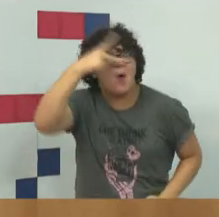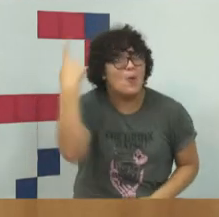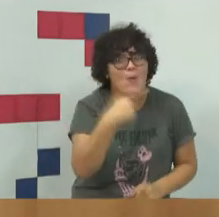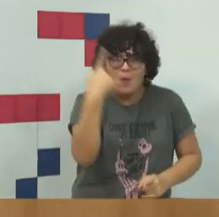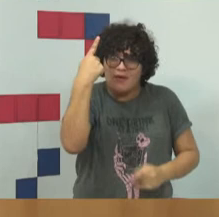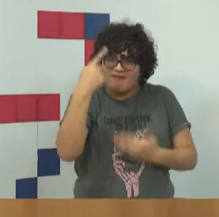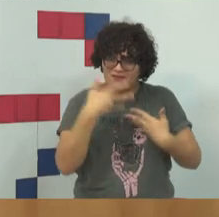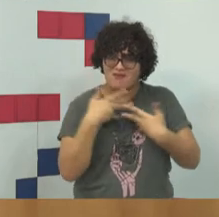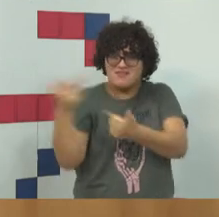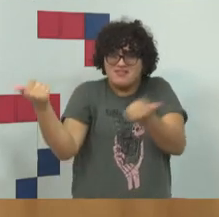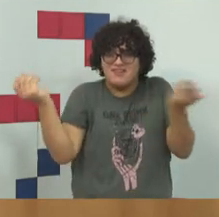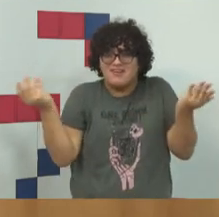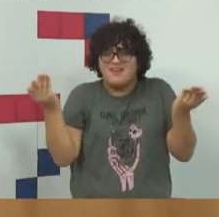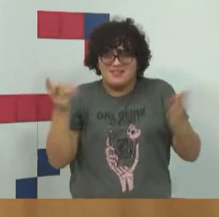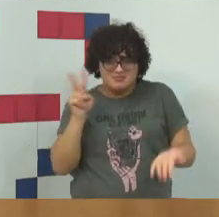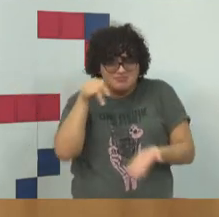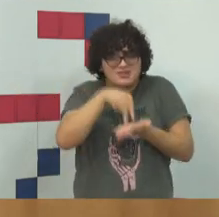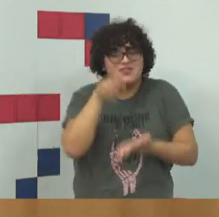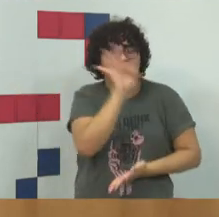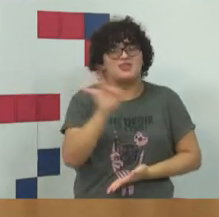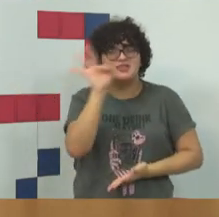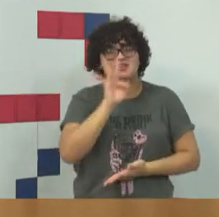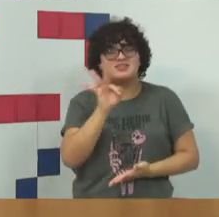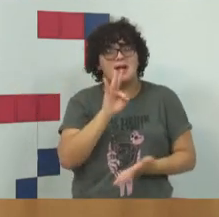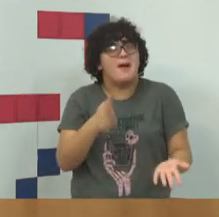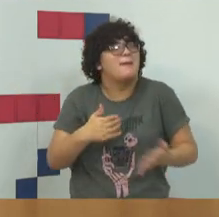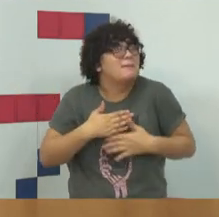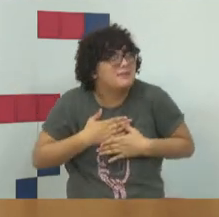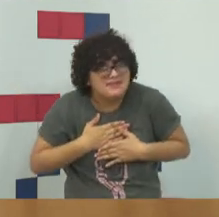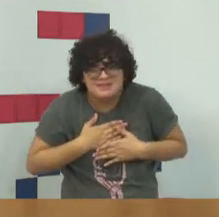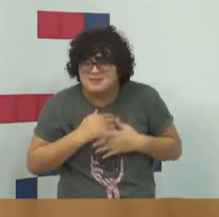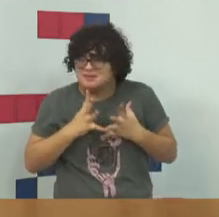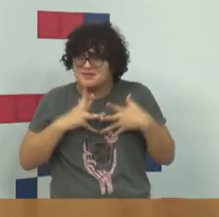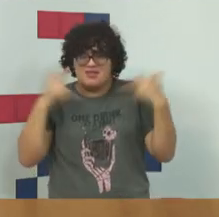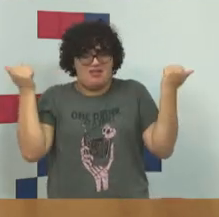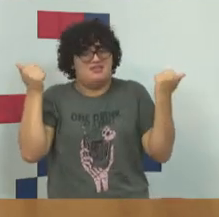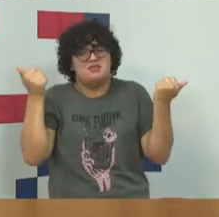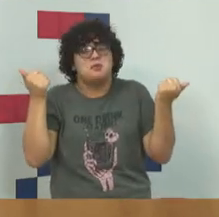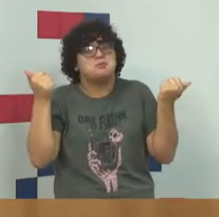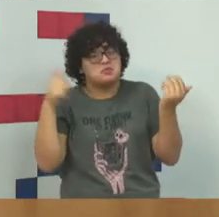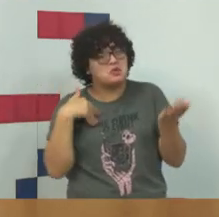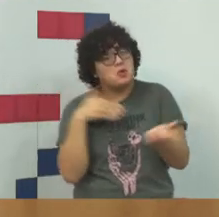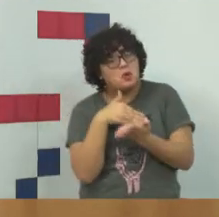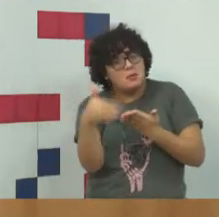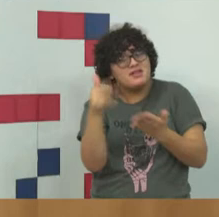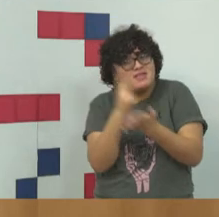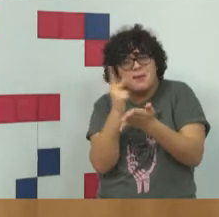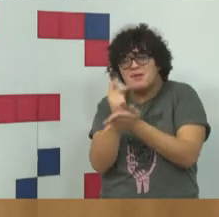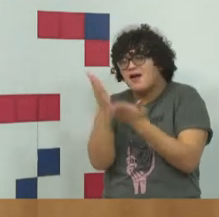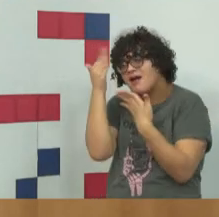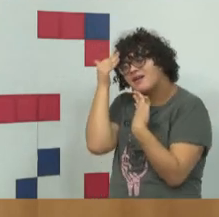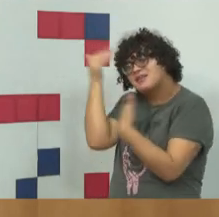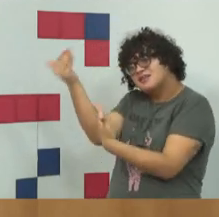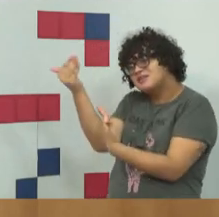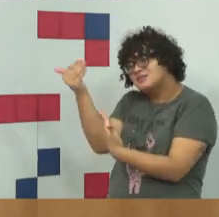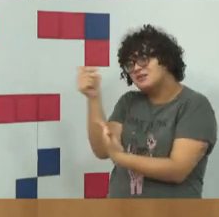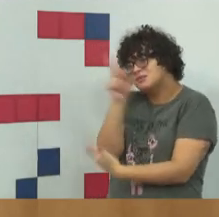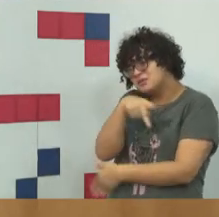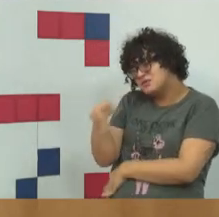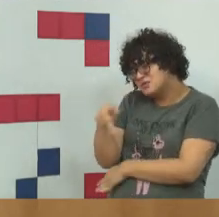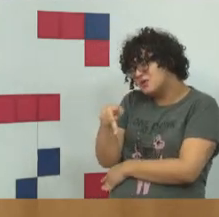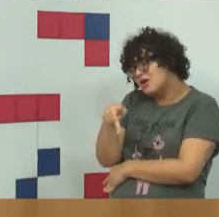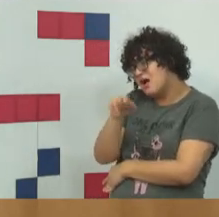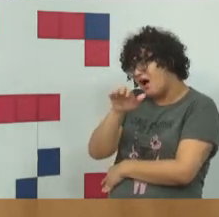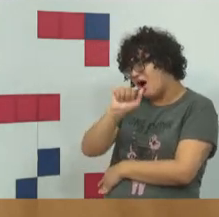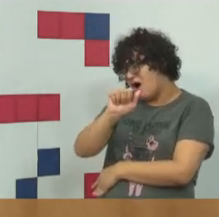venho a esta universidade que a mim é muito cara. Eu começo, como sempre, agradecendo ao professor Augusto Rossini,